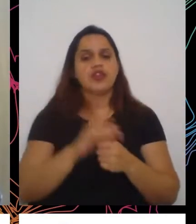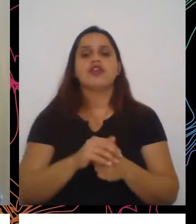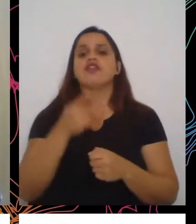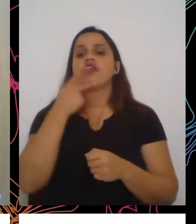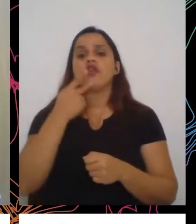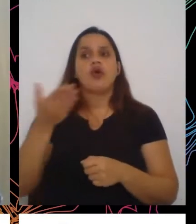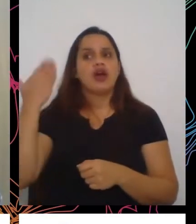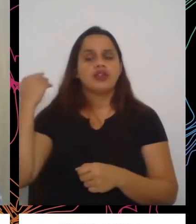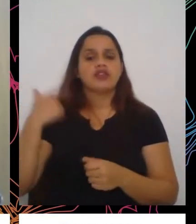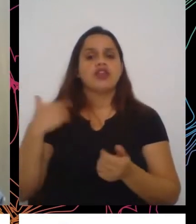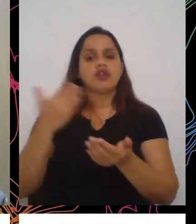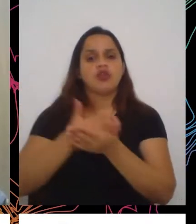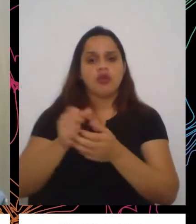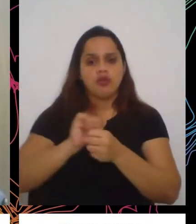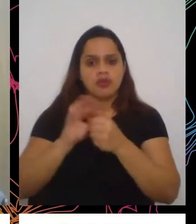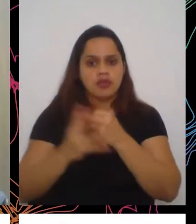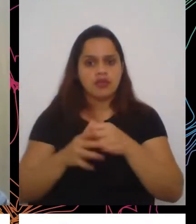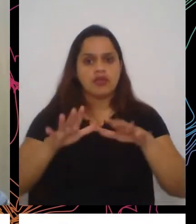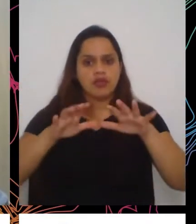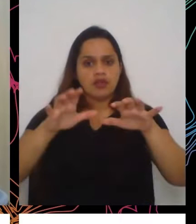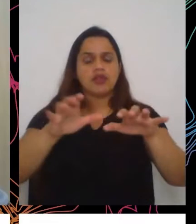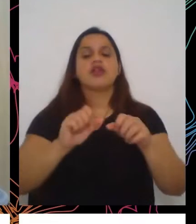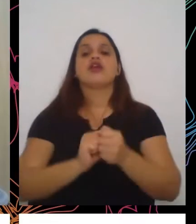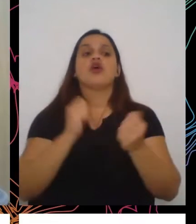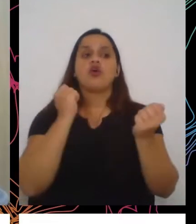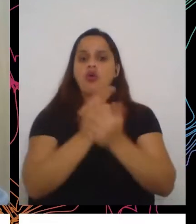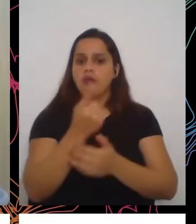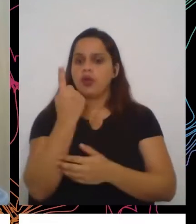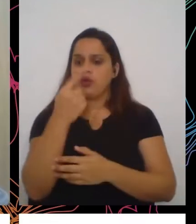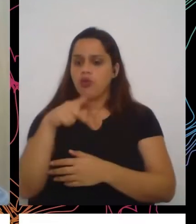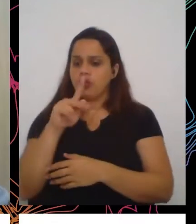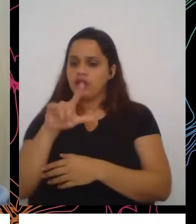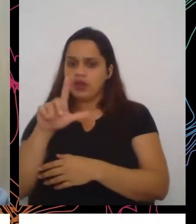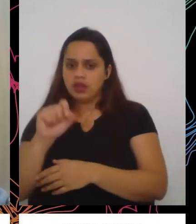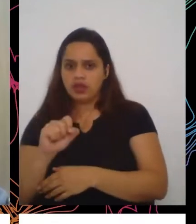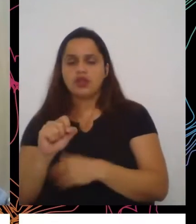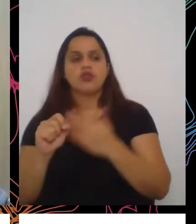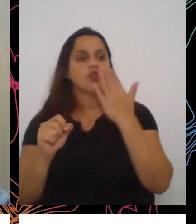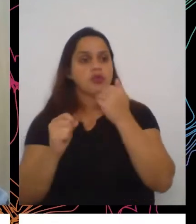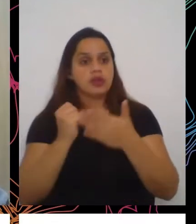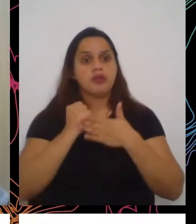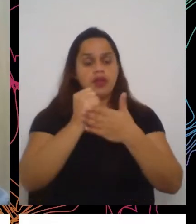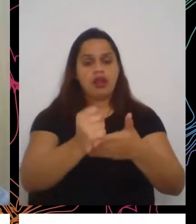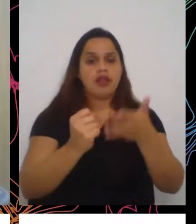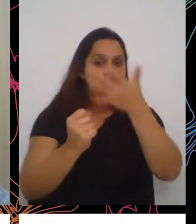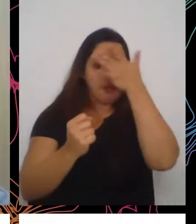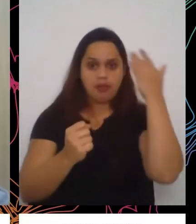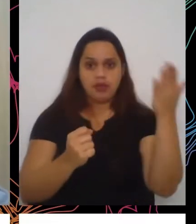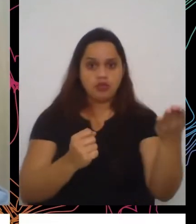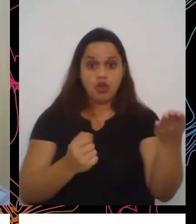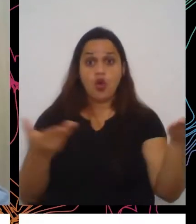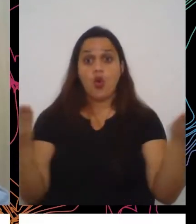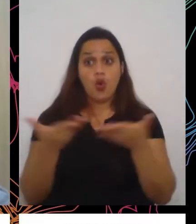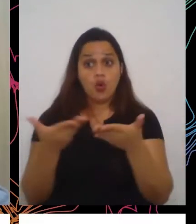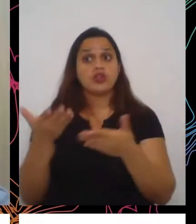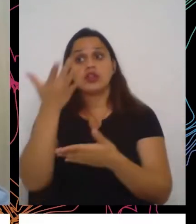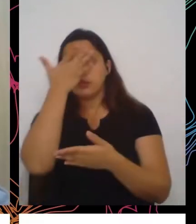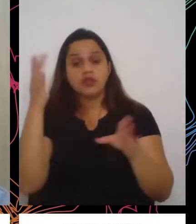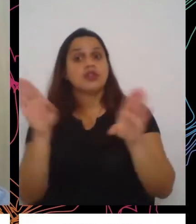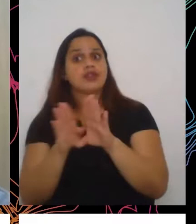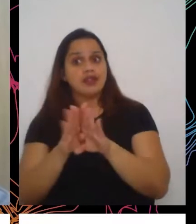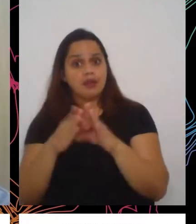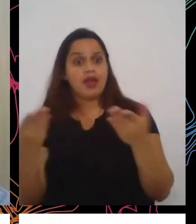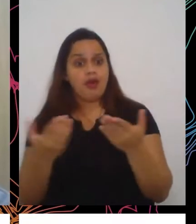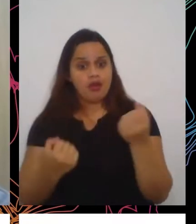supermercado comprando um quilo de alimento para doar para alguém que estava na porta pedindo, hoje essas pessoas também estão numa condição de estar na porta do